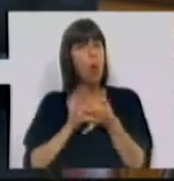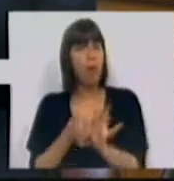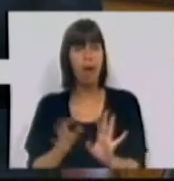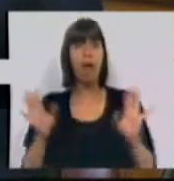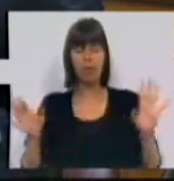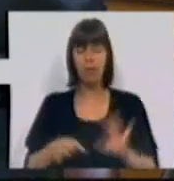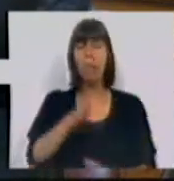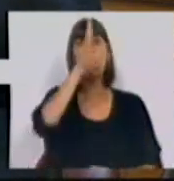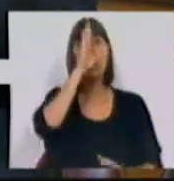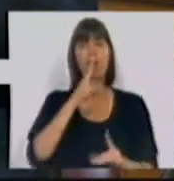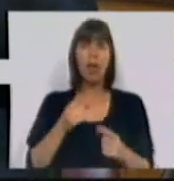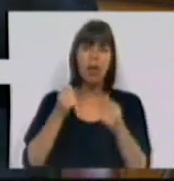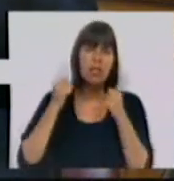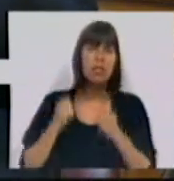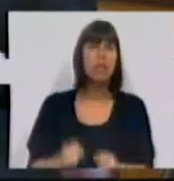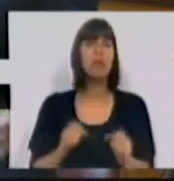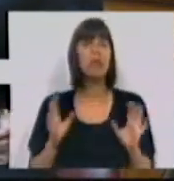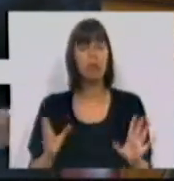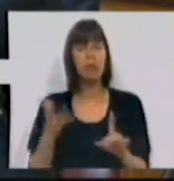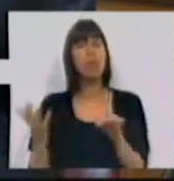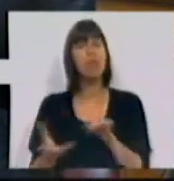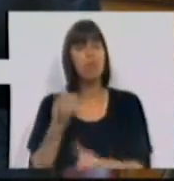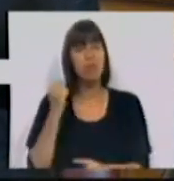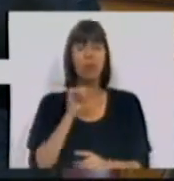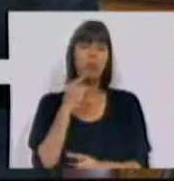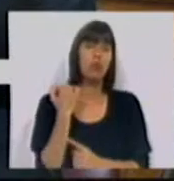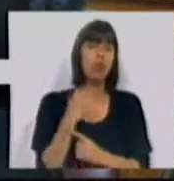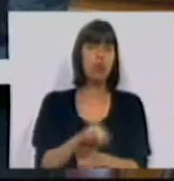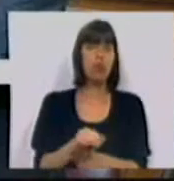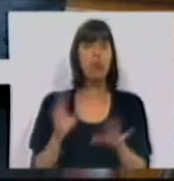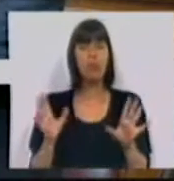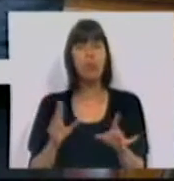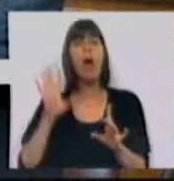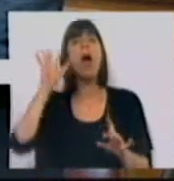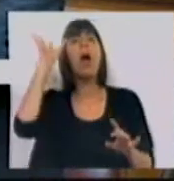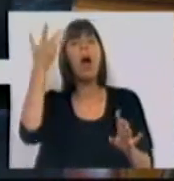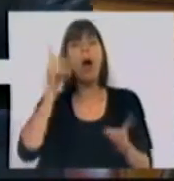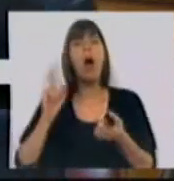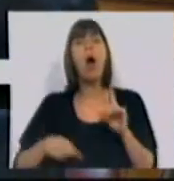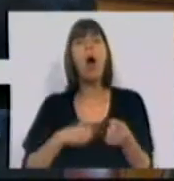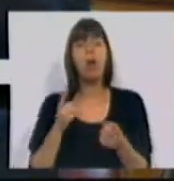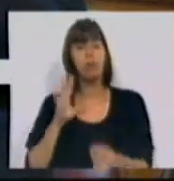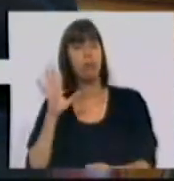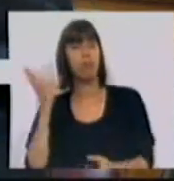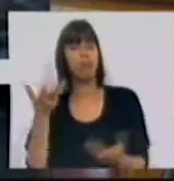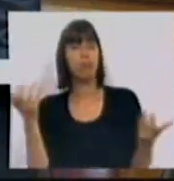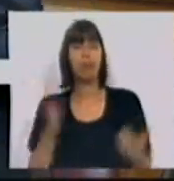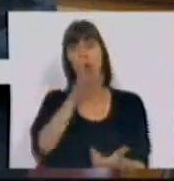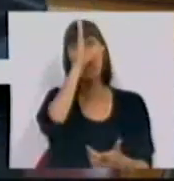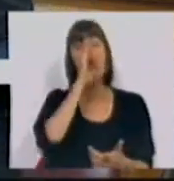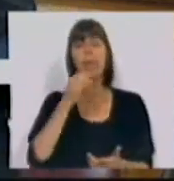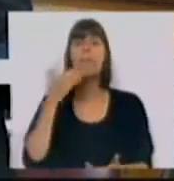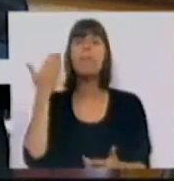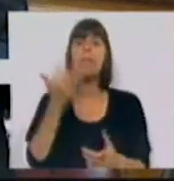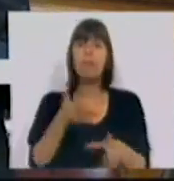O Governo insistiu. Obteve um chumbo. O que é que acontece? Aconteceu que o Governo